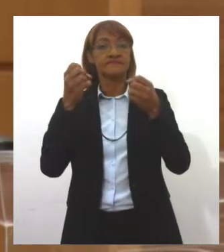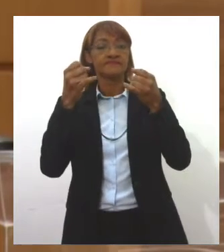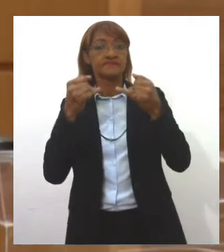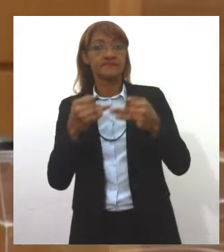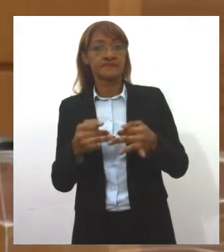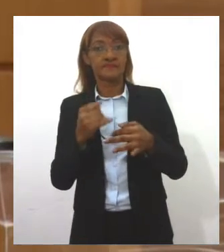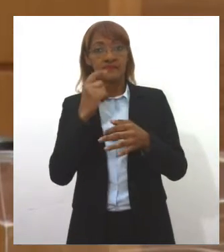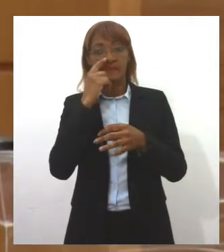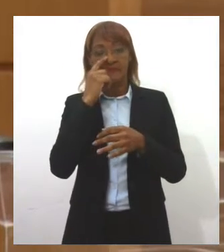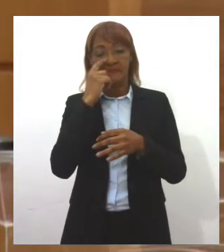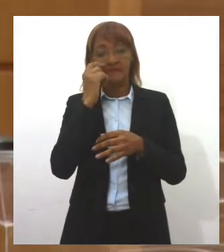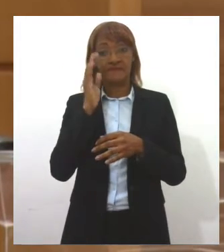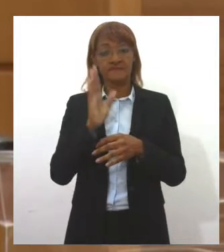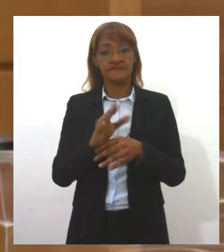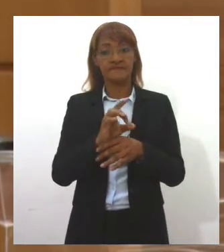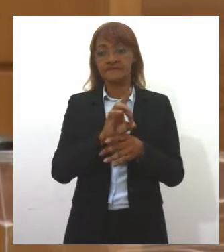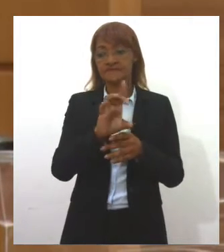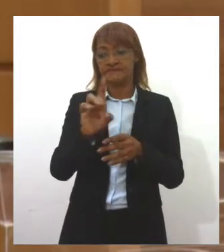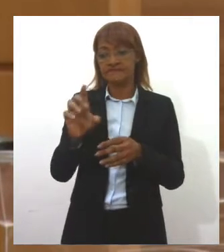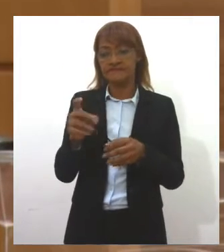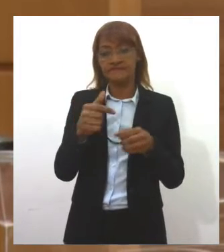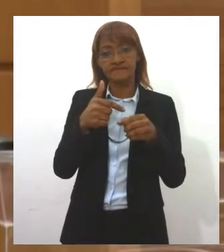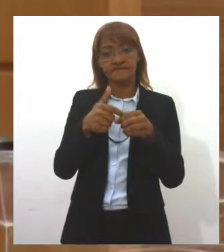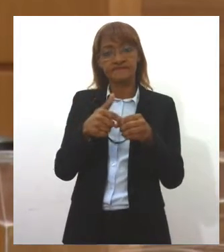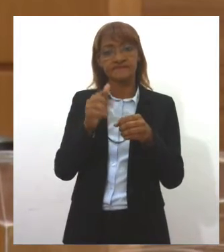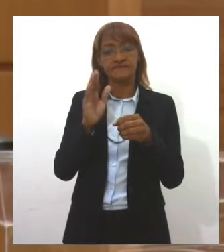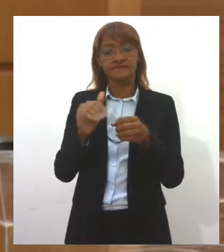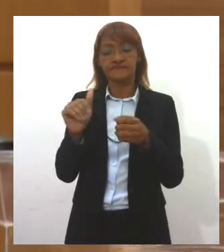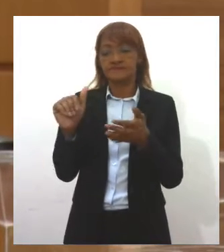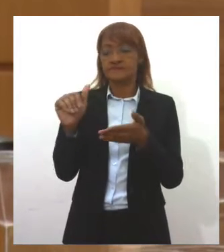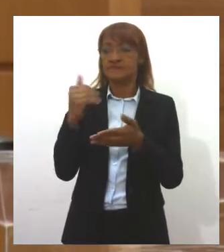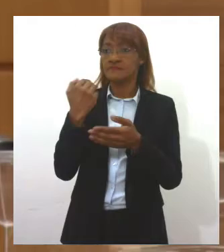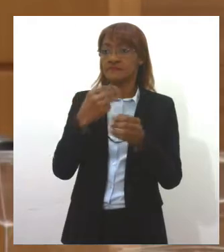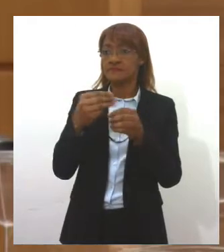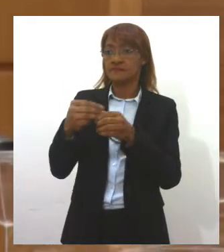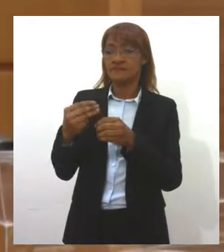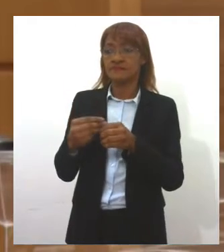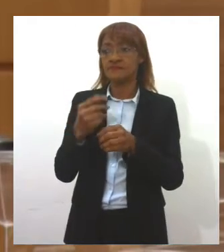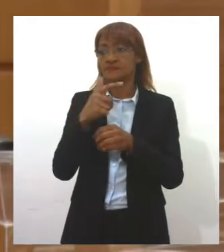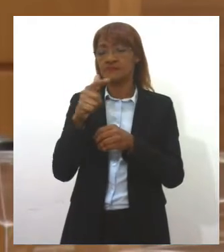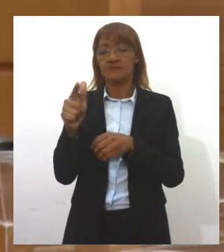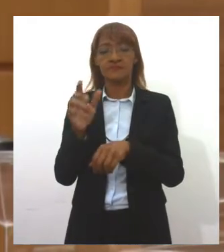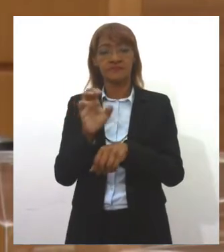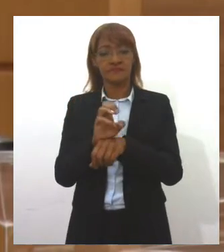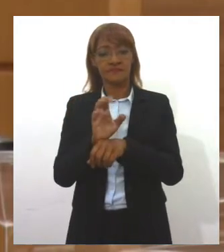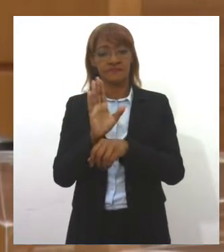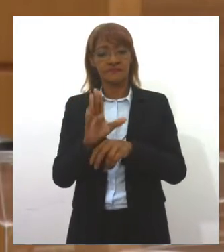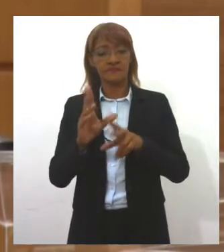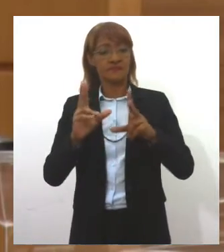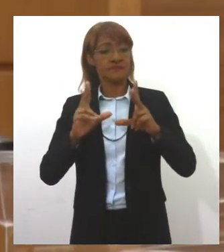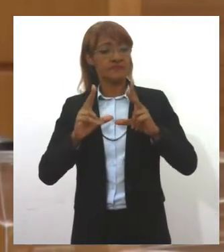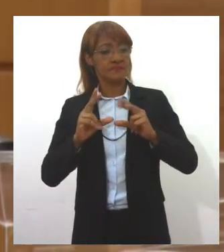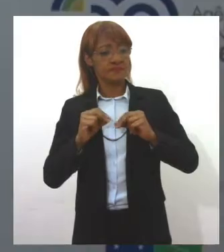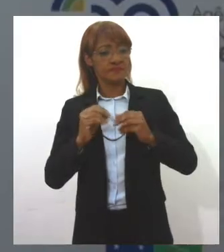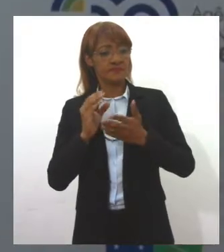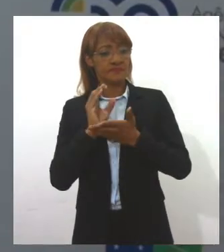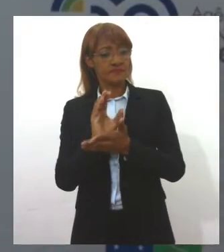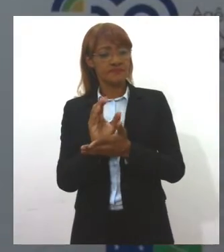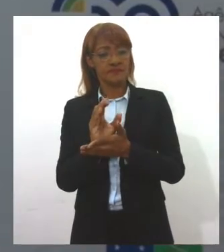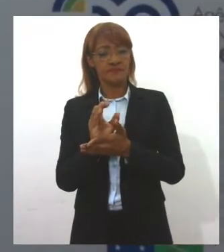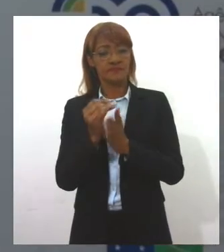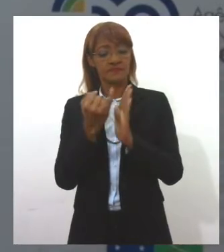redução dos tributos dos combustíveis afetaria municípios e outras áreas do Estado que recebem recursos deste imposto.